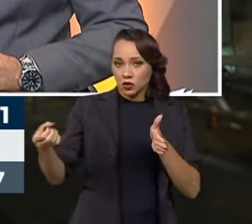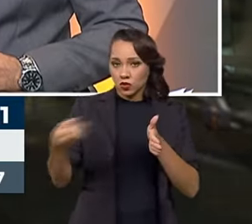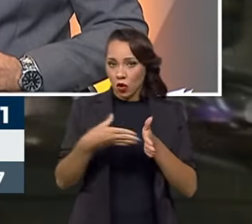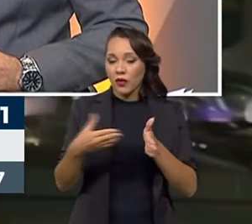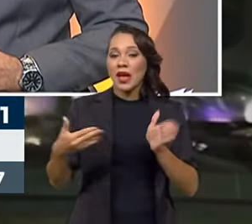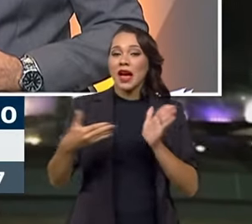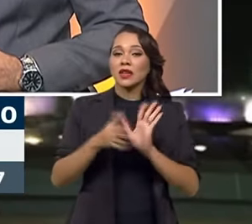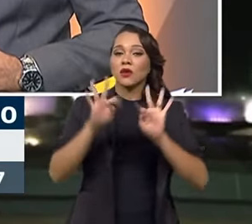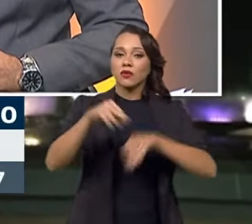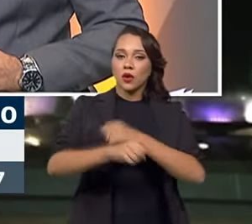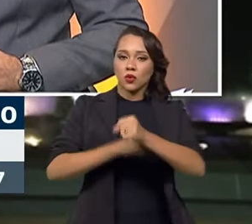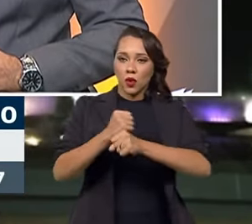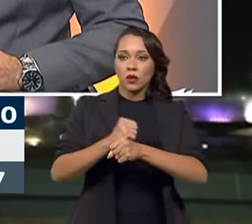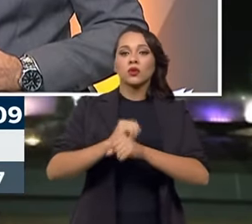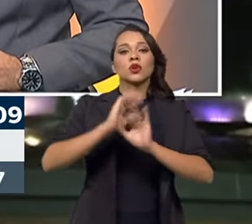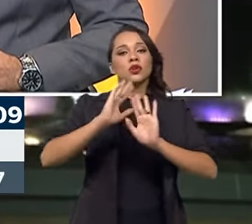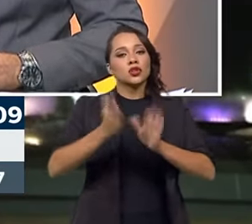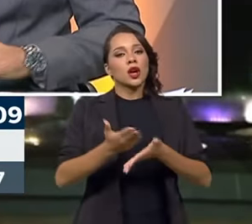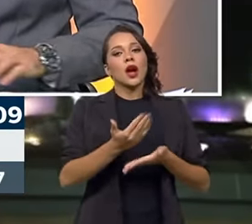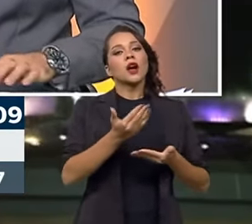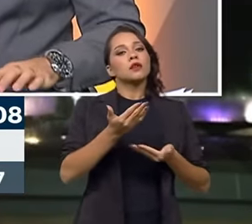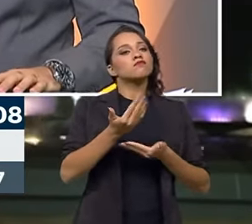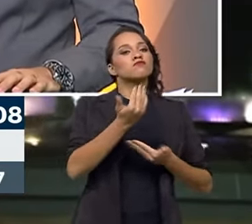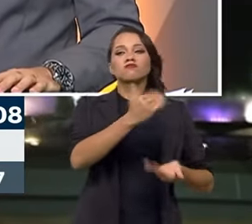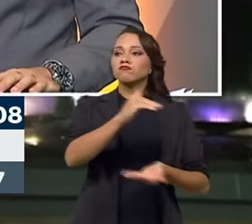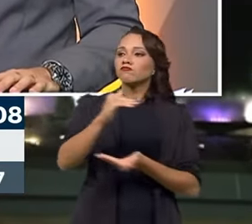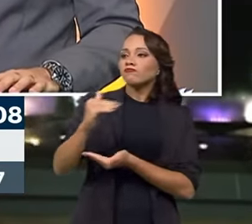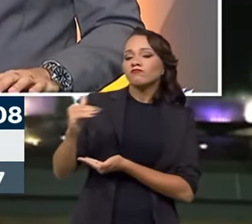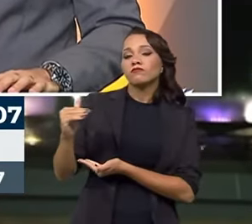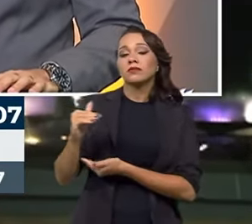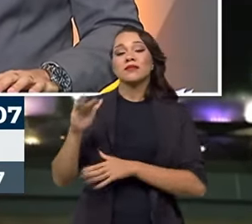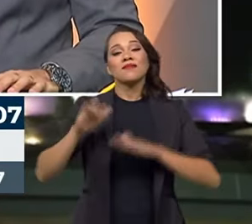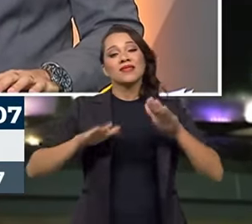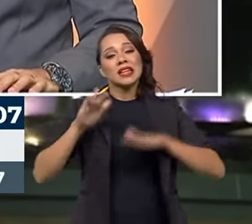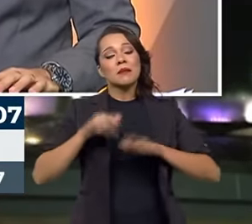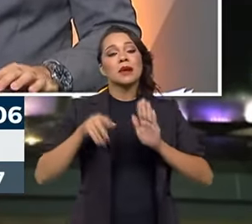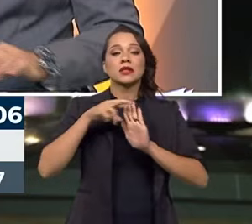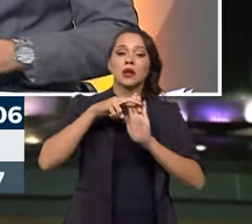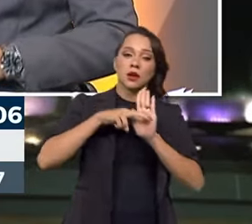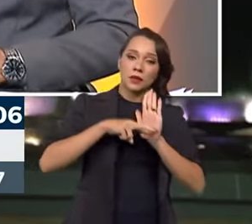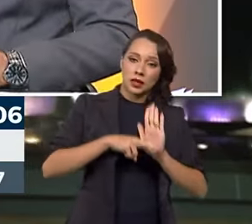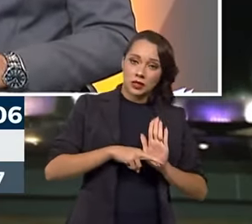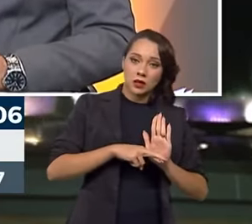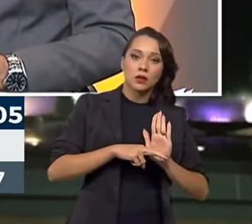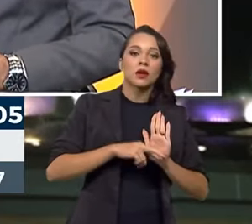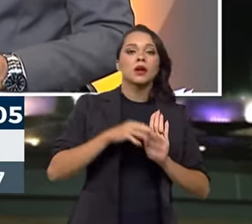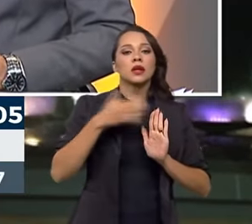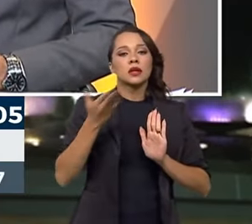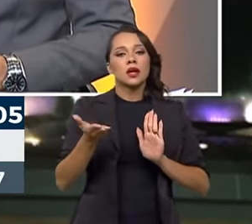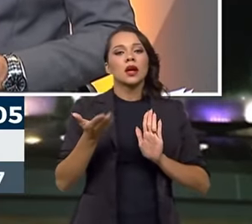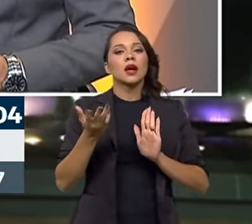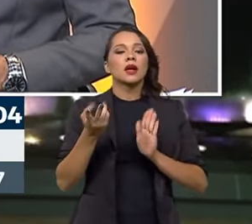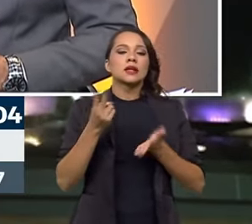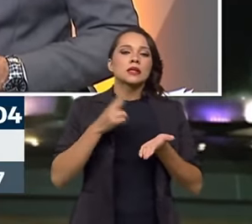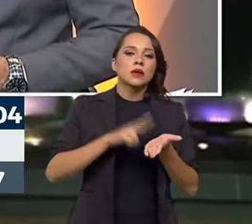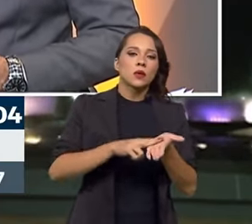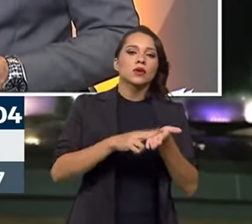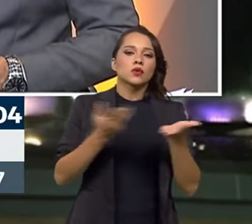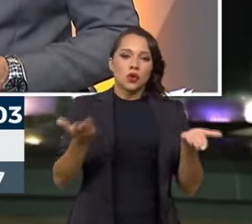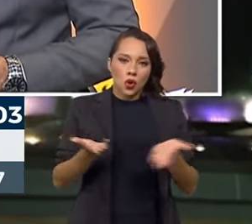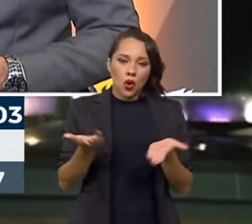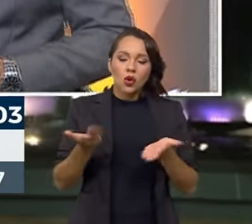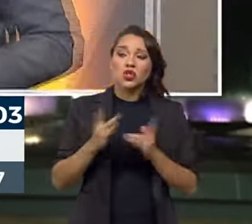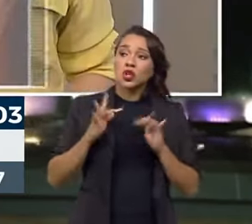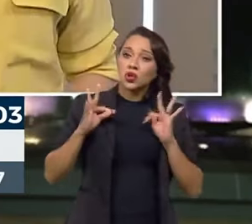até o final do ano estejam em circulação. Mas vai depender muito da regularização da questão de circuitos integrados que hoje